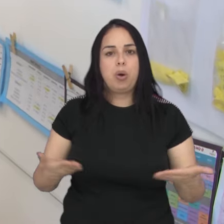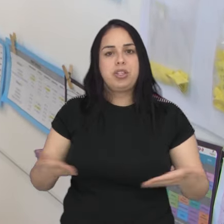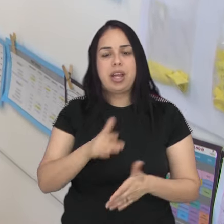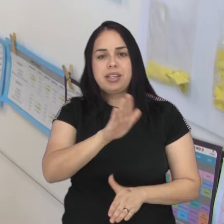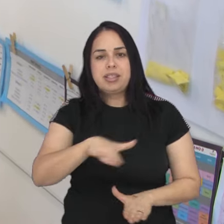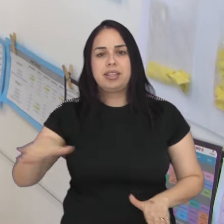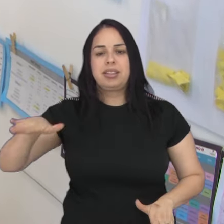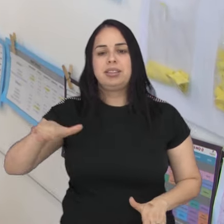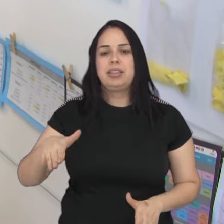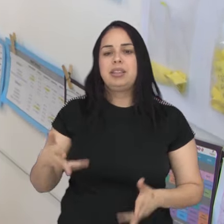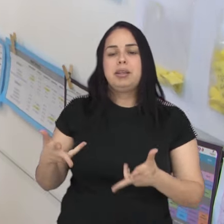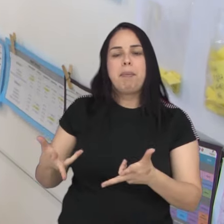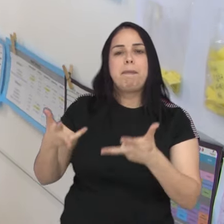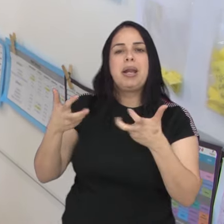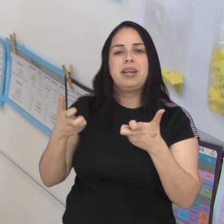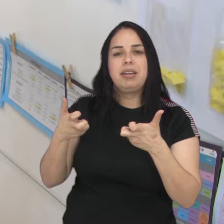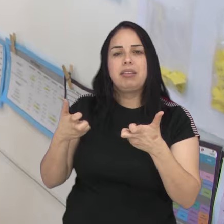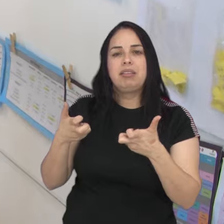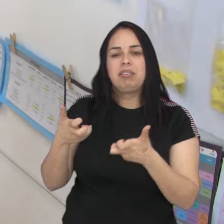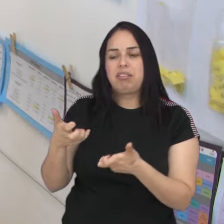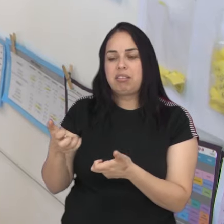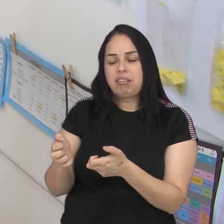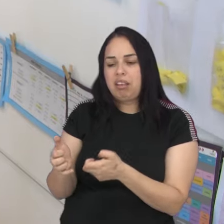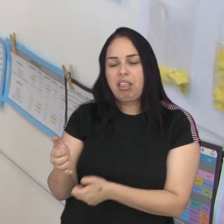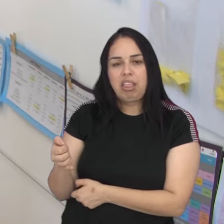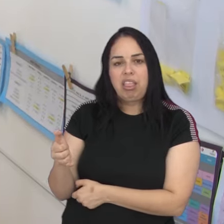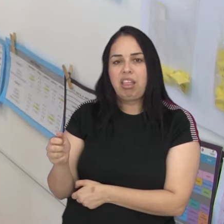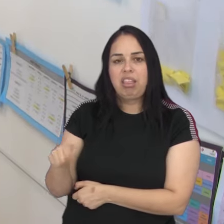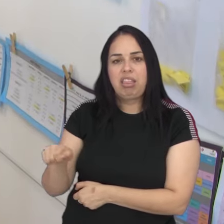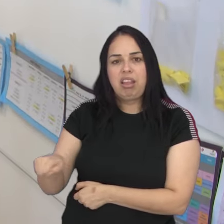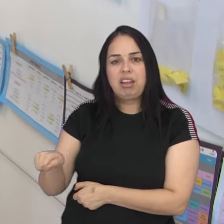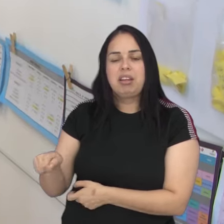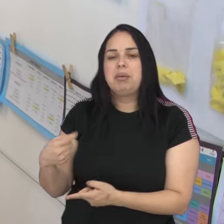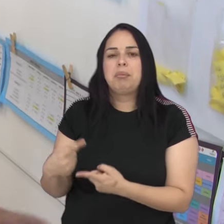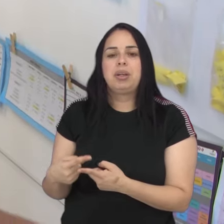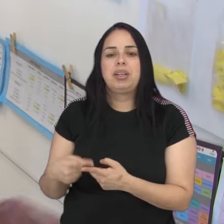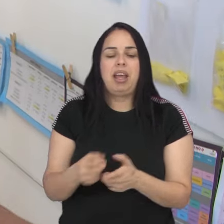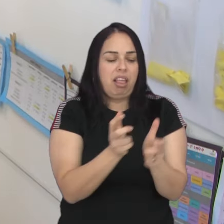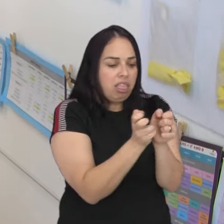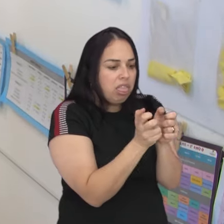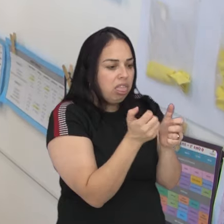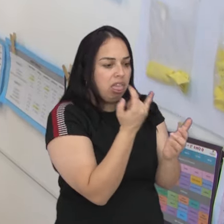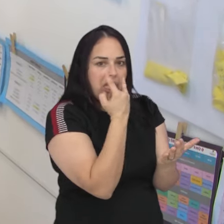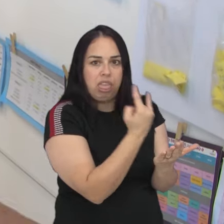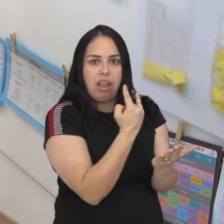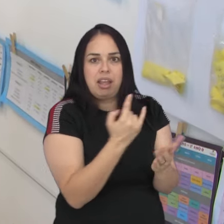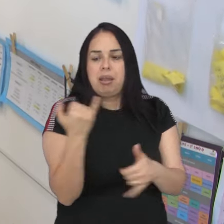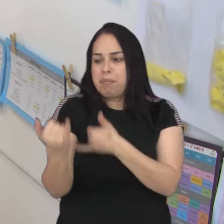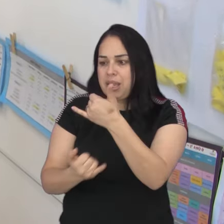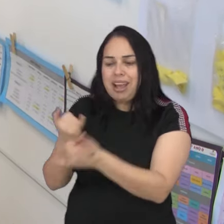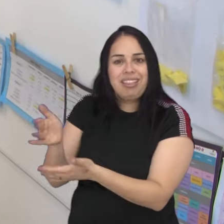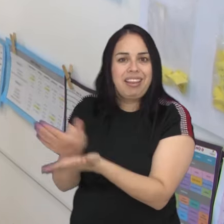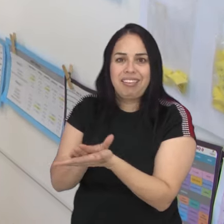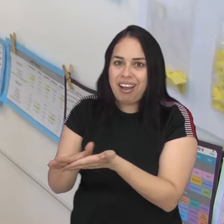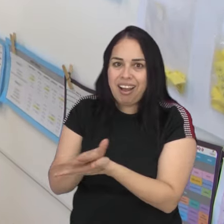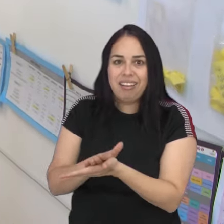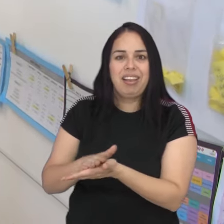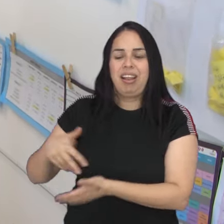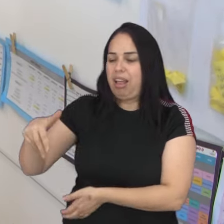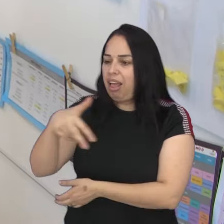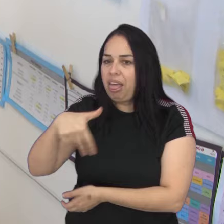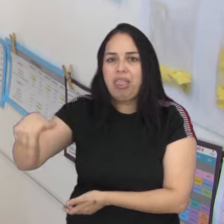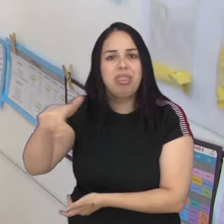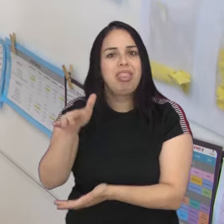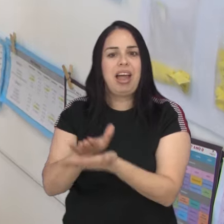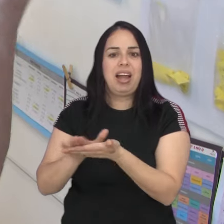a mesma coisa. Hoje, as crianças, a gente vê perdas motoras das crianças por muito tempo de tela e pouca brincadeira, pouca